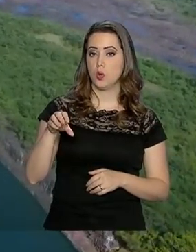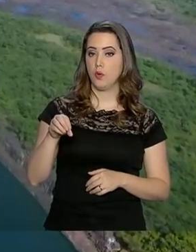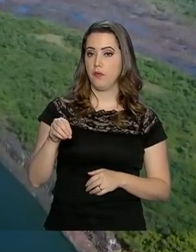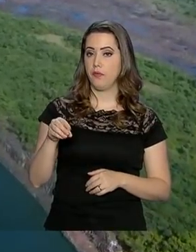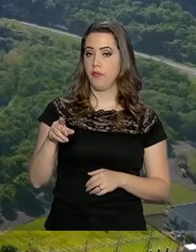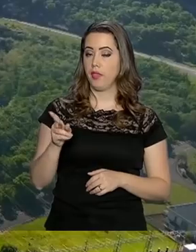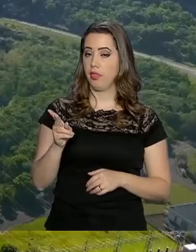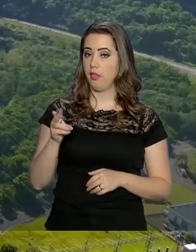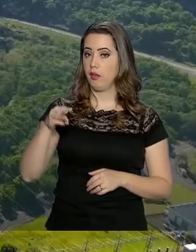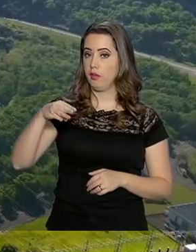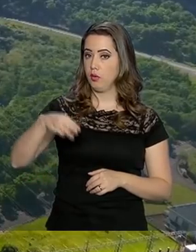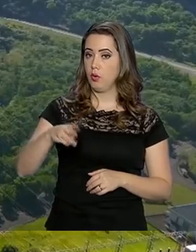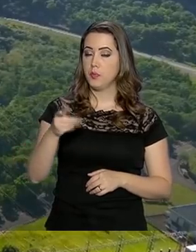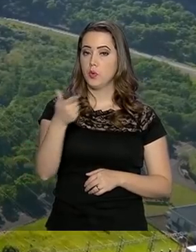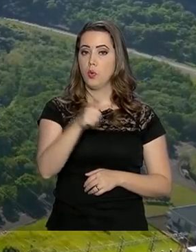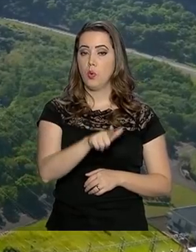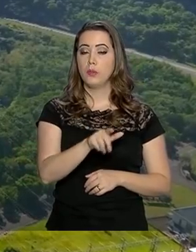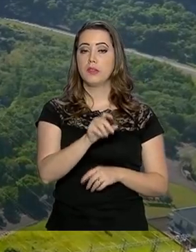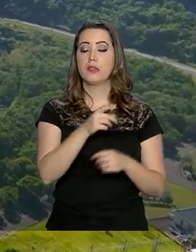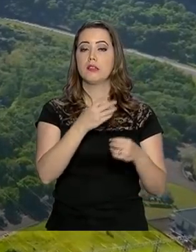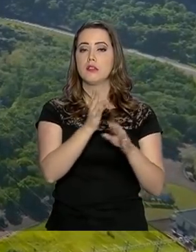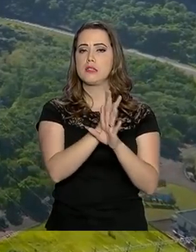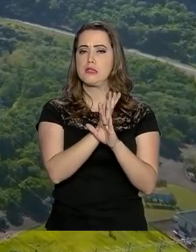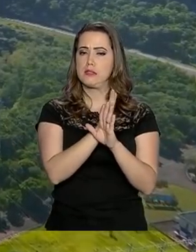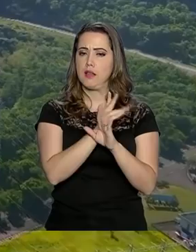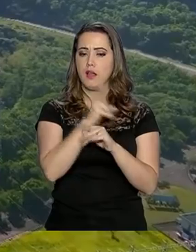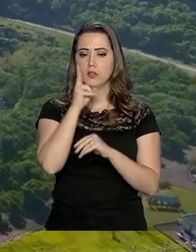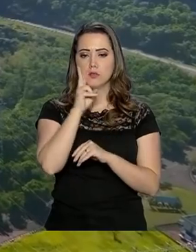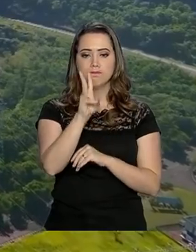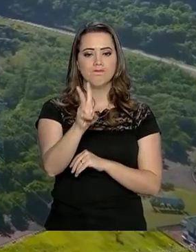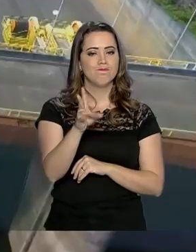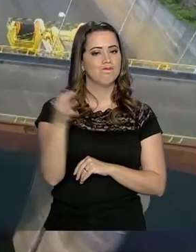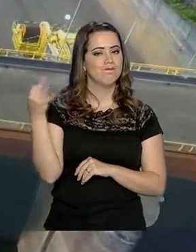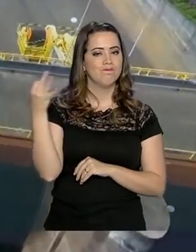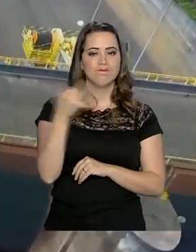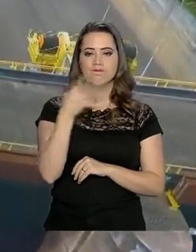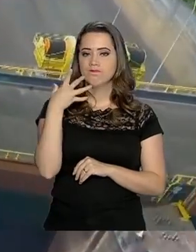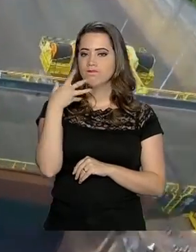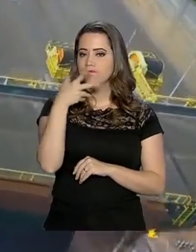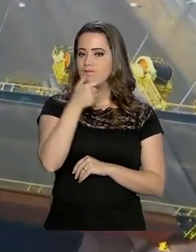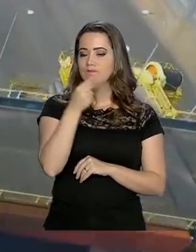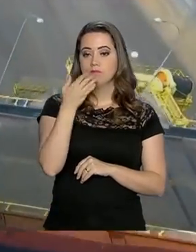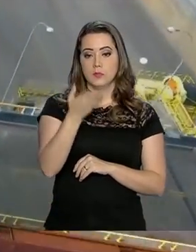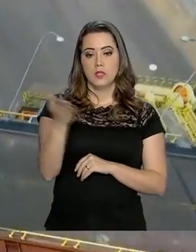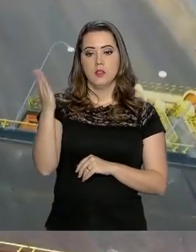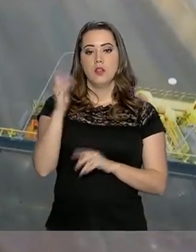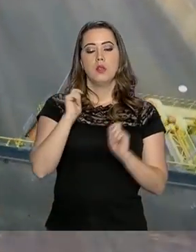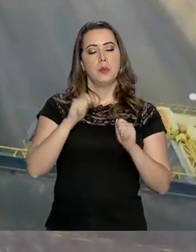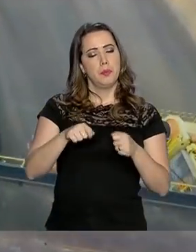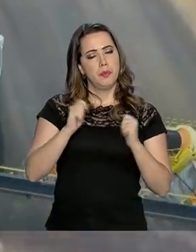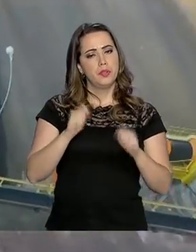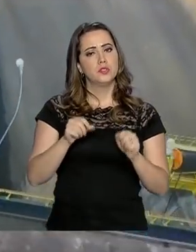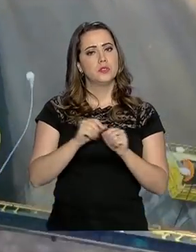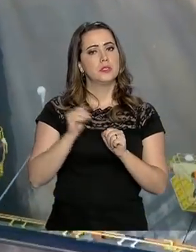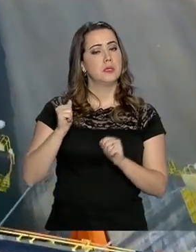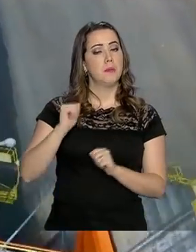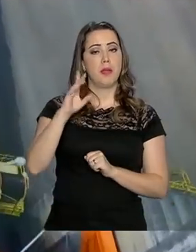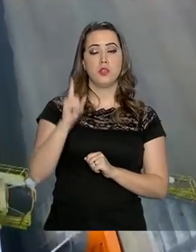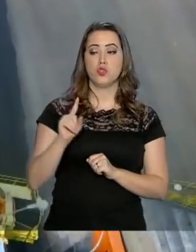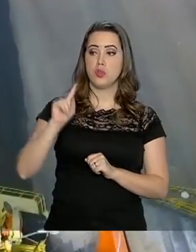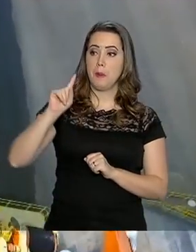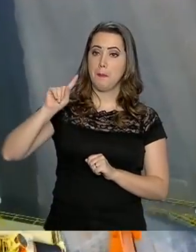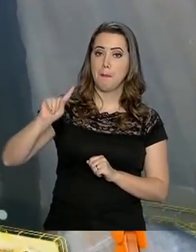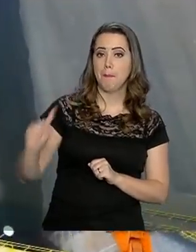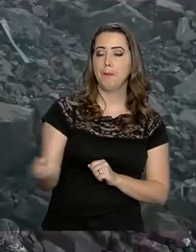Laranjeiras do Sul, está Salto Osório, com esta vista de tirar o fôlego e capacidade de produção de mais de mil megawatts.